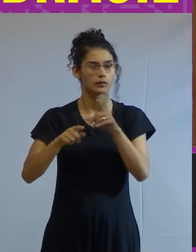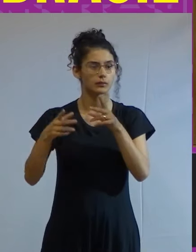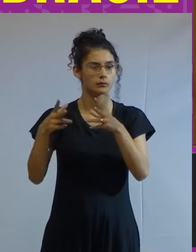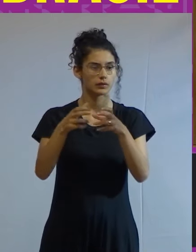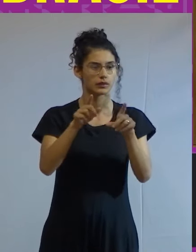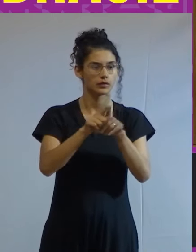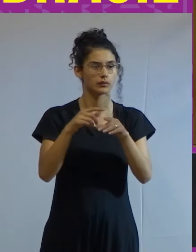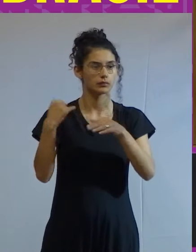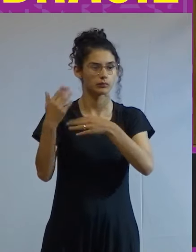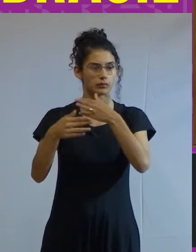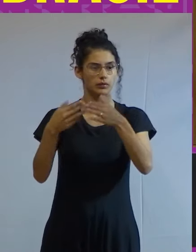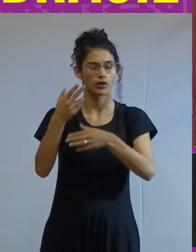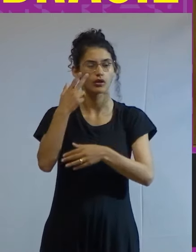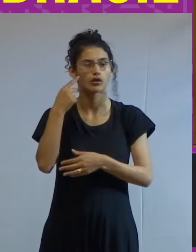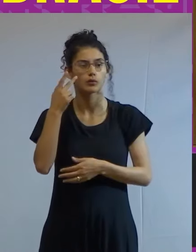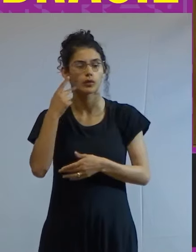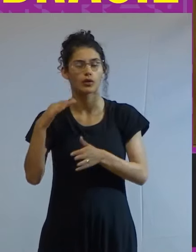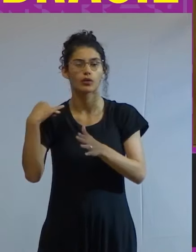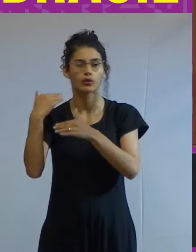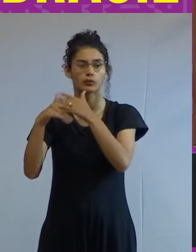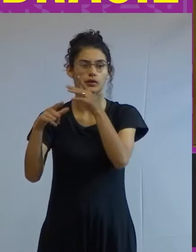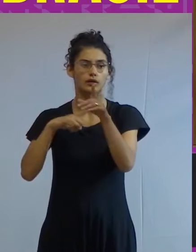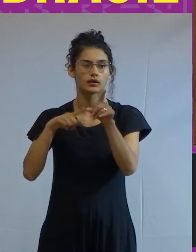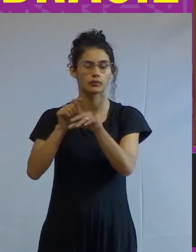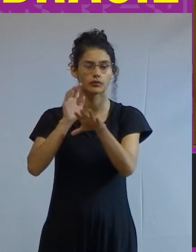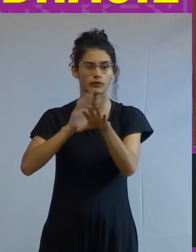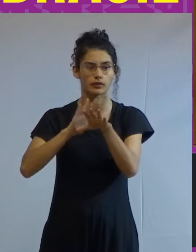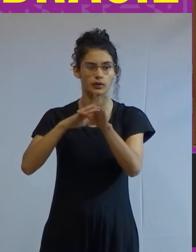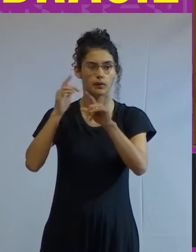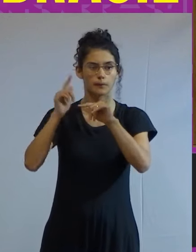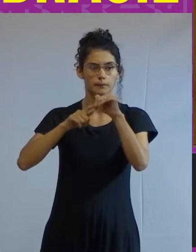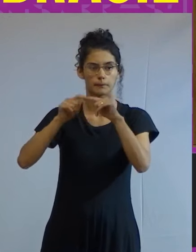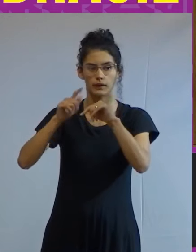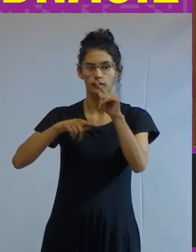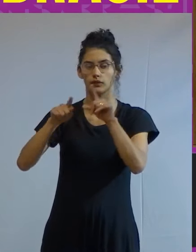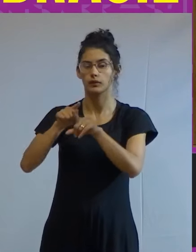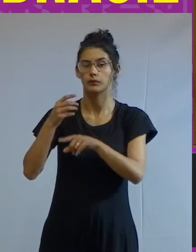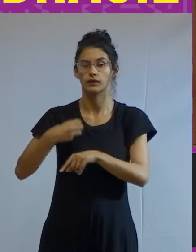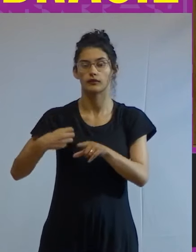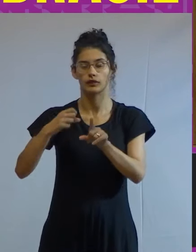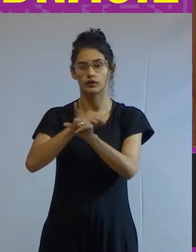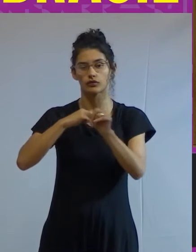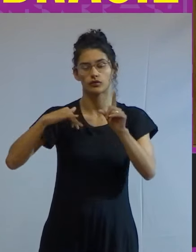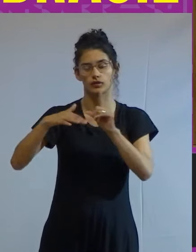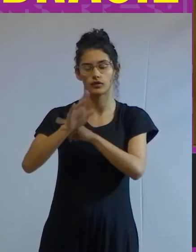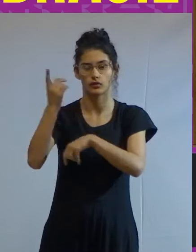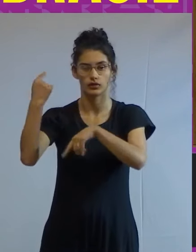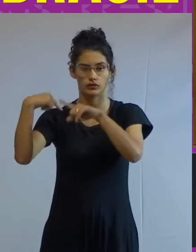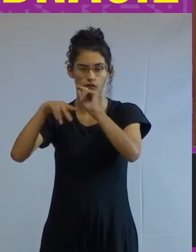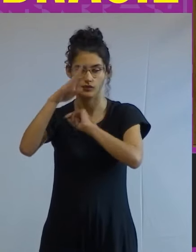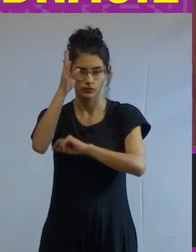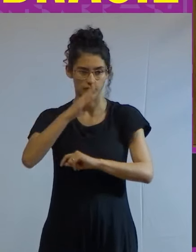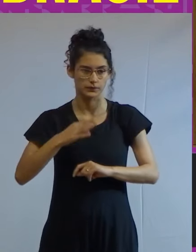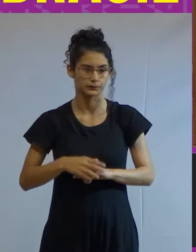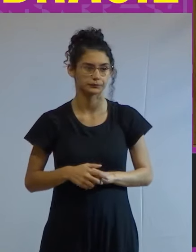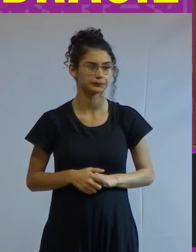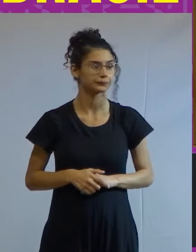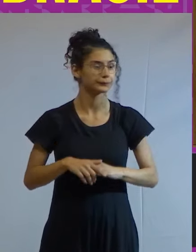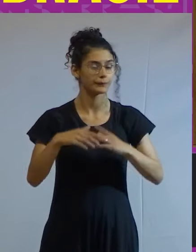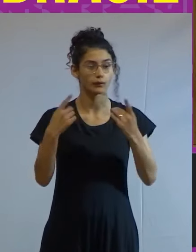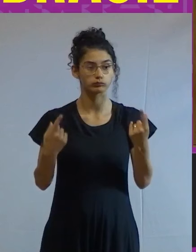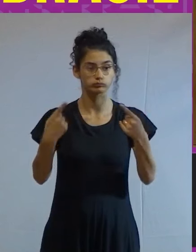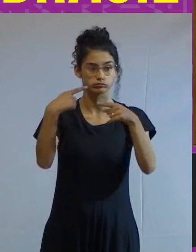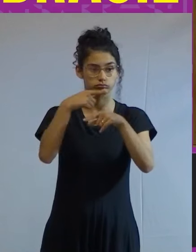do andamento normal do processo de reprodução material da vida social que se desenvolve no Brasil ao